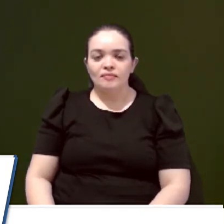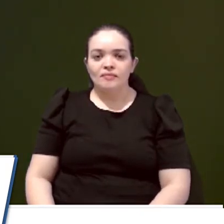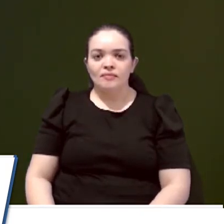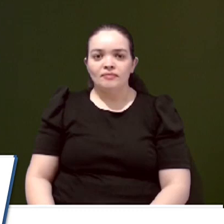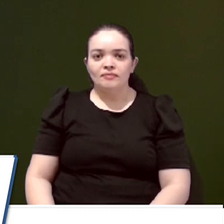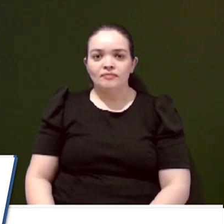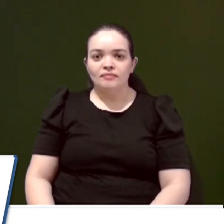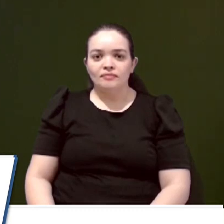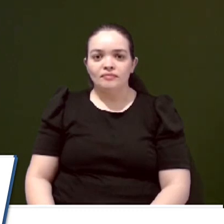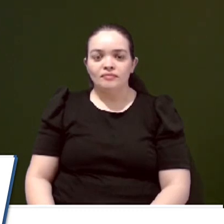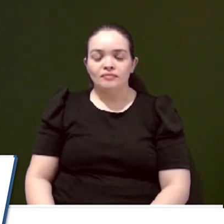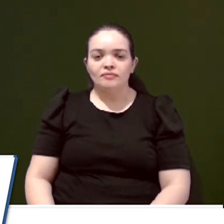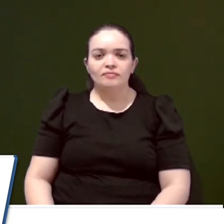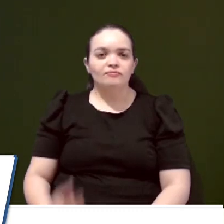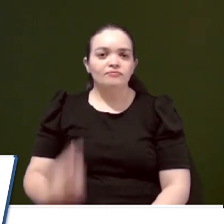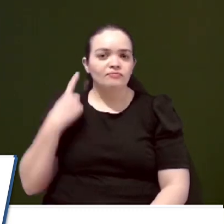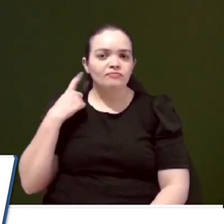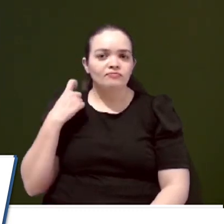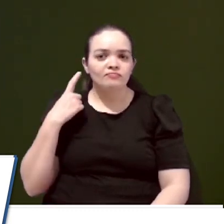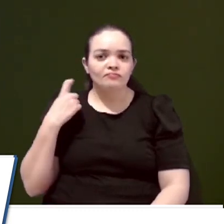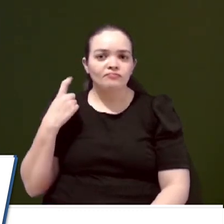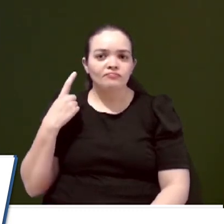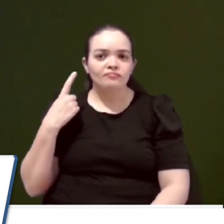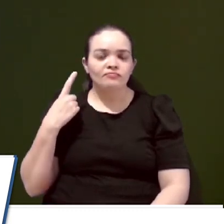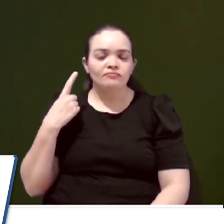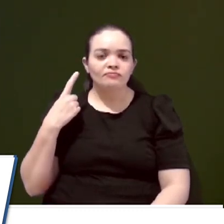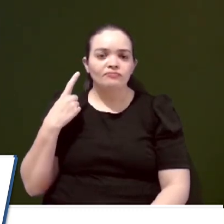Tem som, mas não tem...